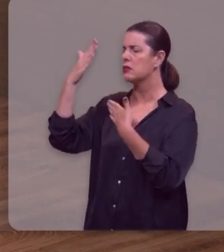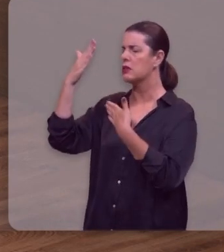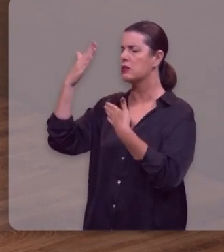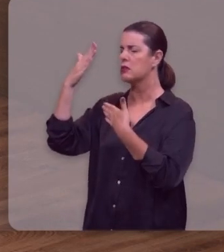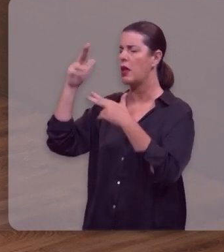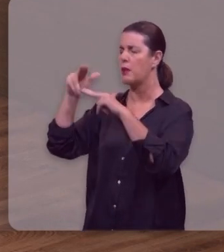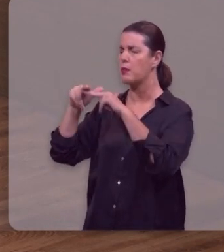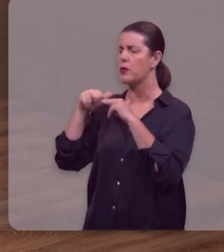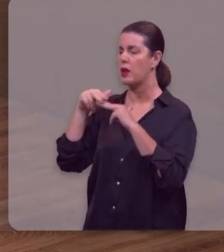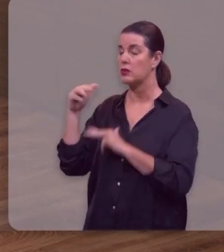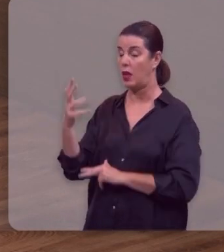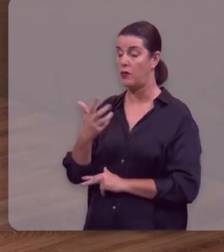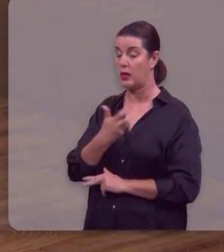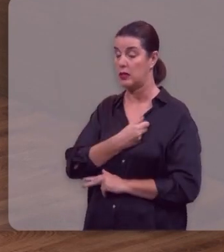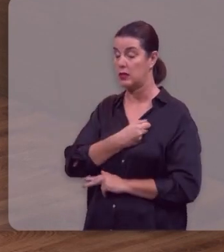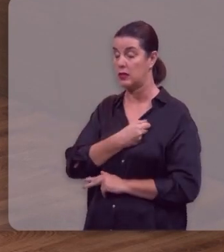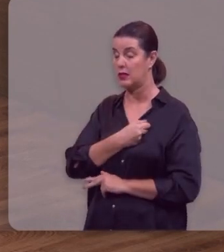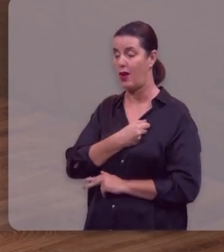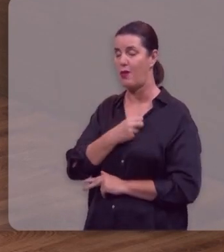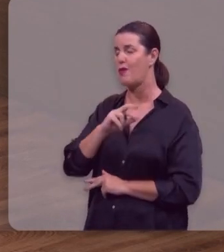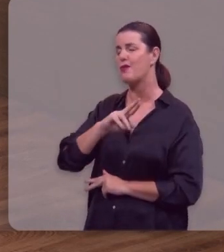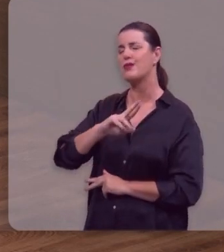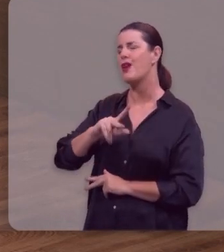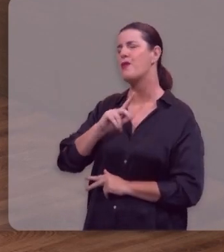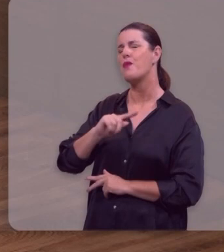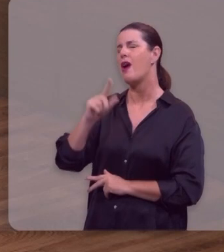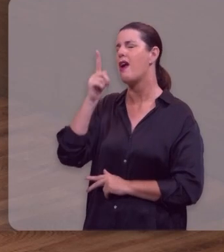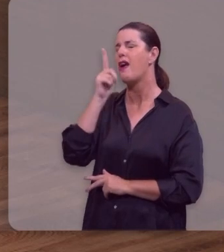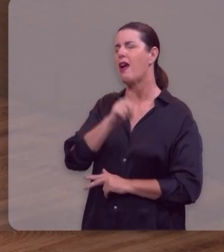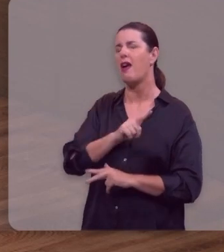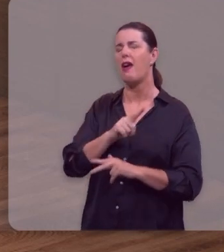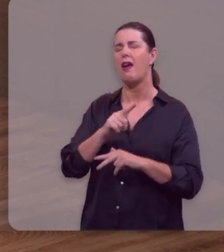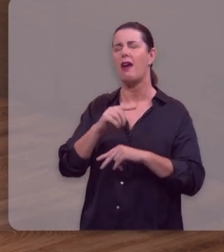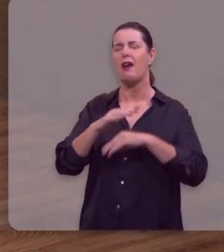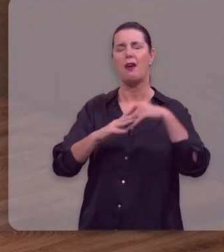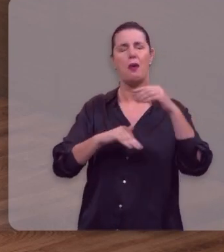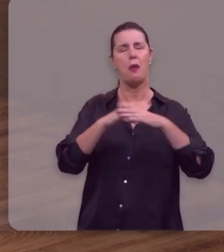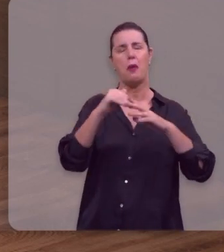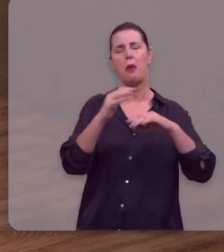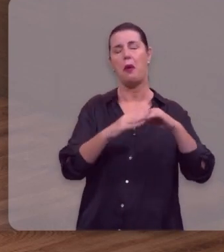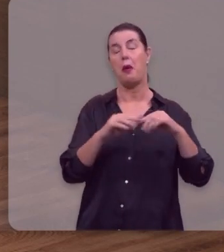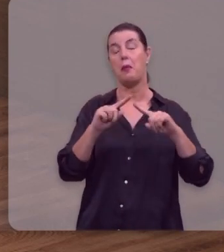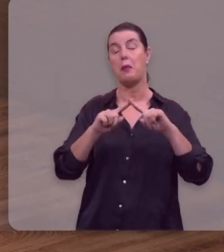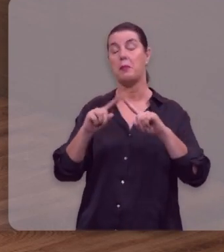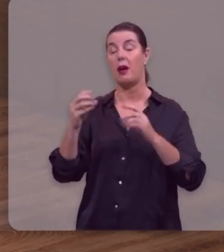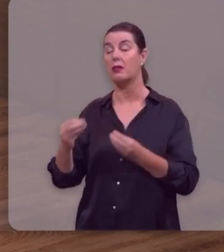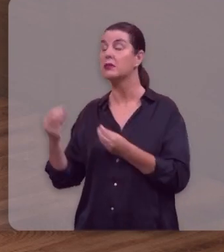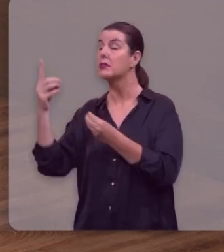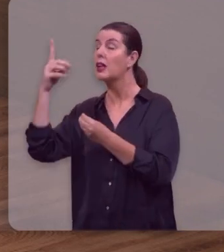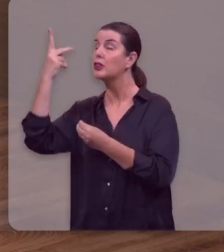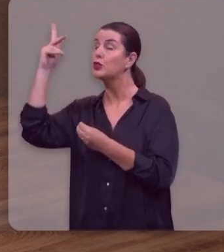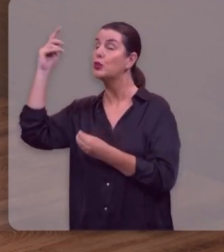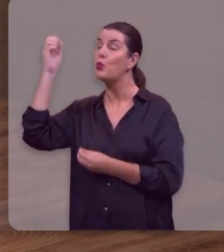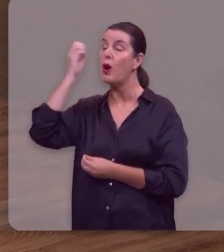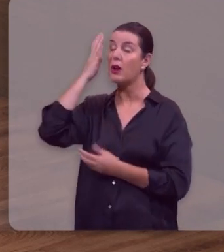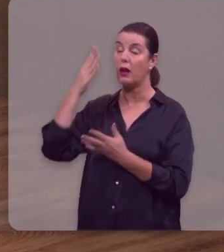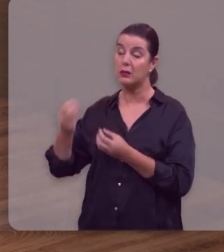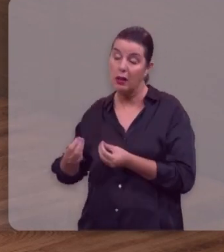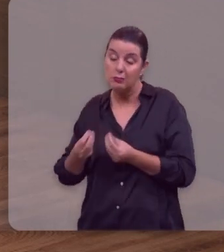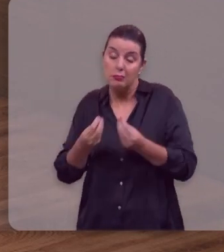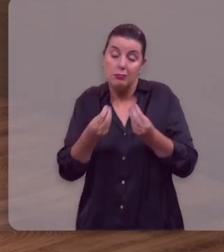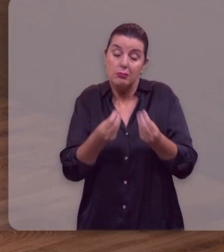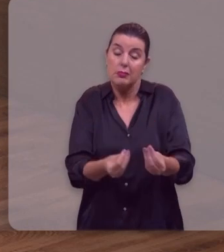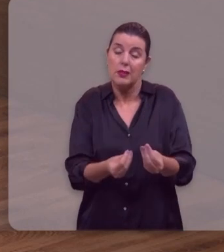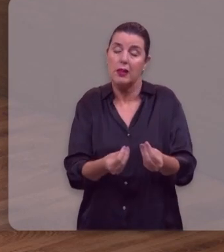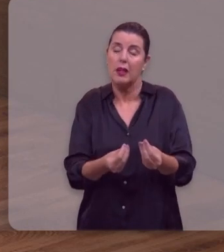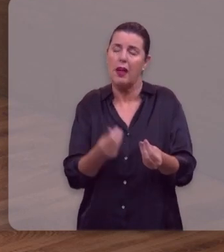porque a salvação não é uma conquista das obras, mas é uma oferta da graça. E eu te peço